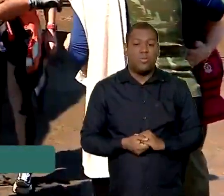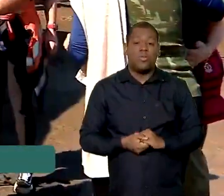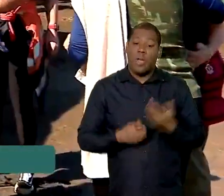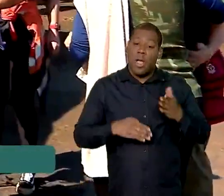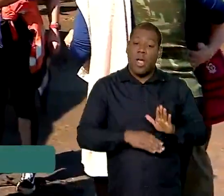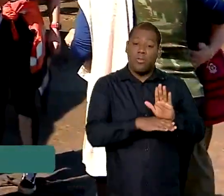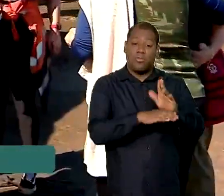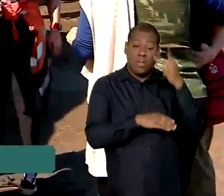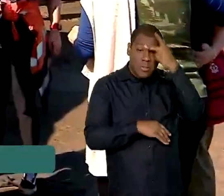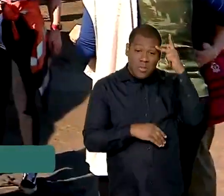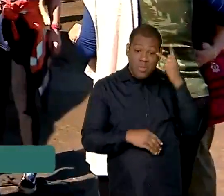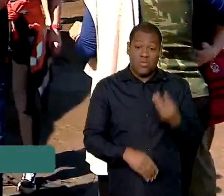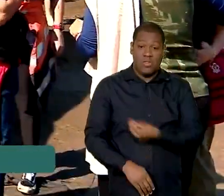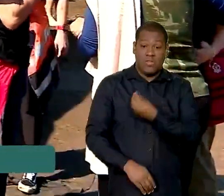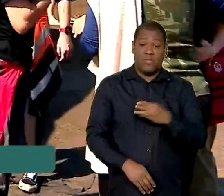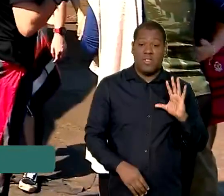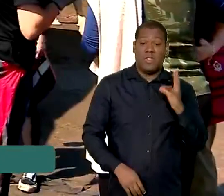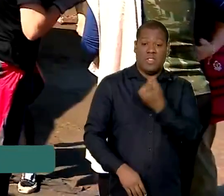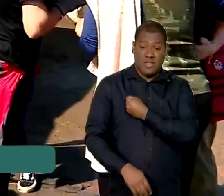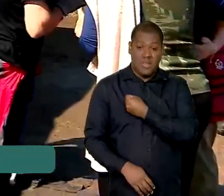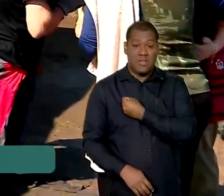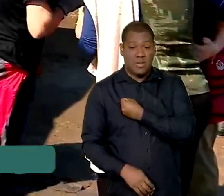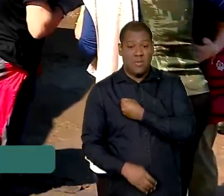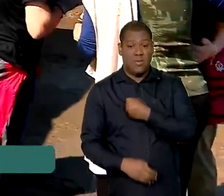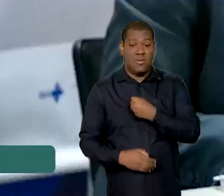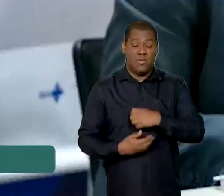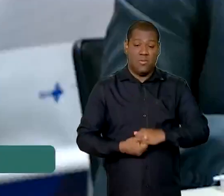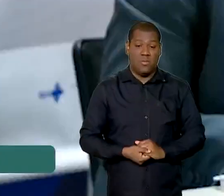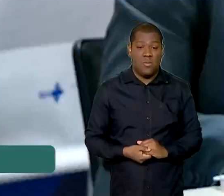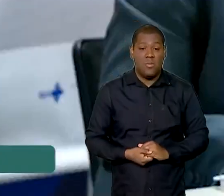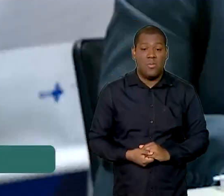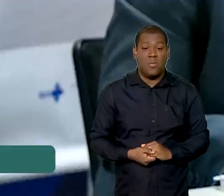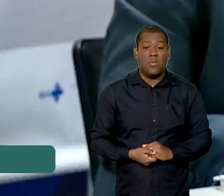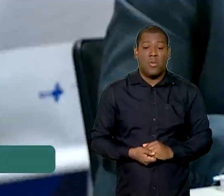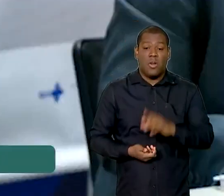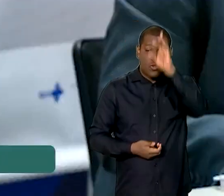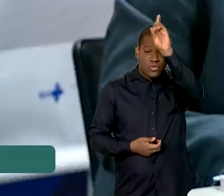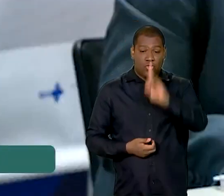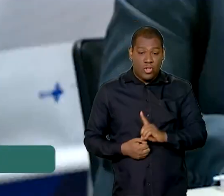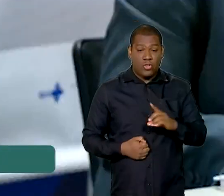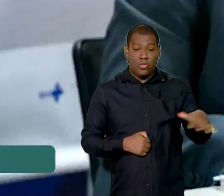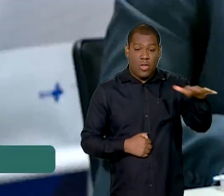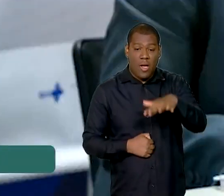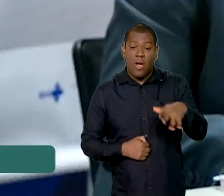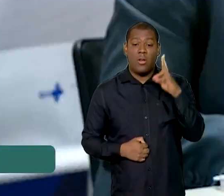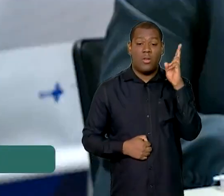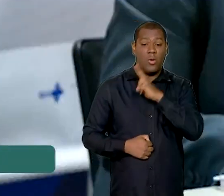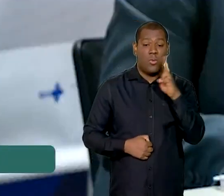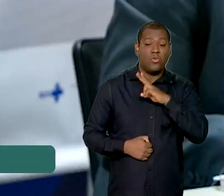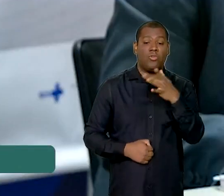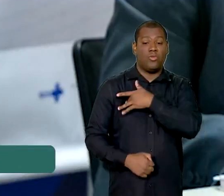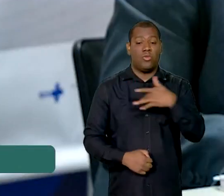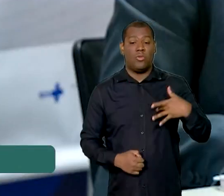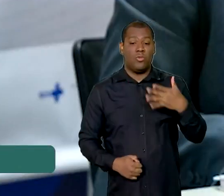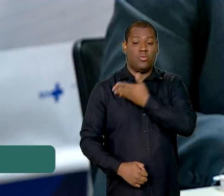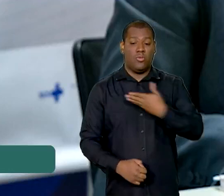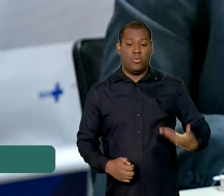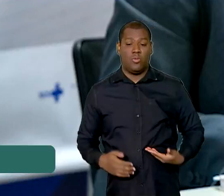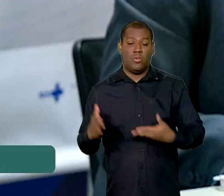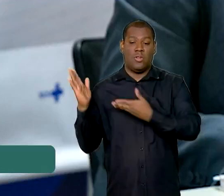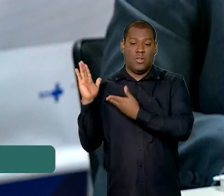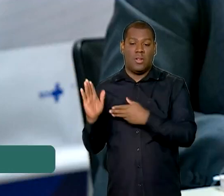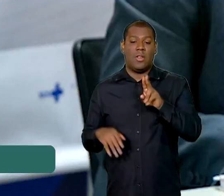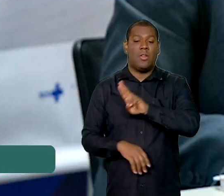chance de salvar vidas durante o resgate de vítimas. E o diretor do Departamento de Emergências em Saúde Pública, Márcio